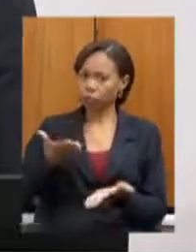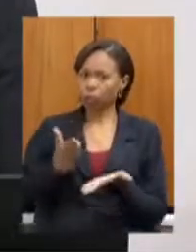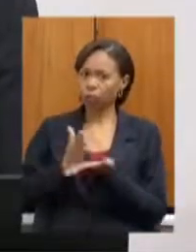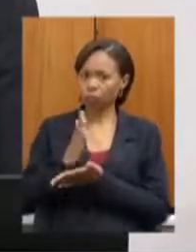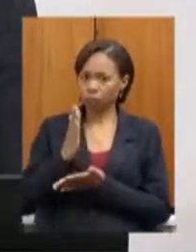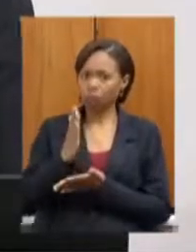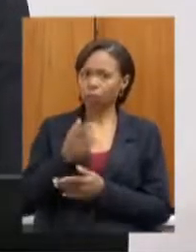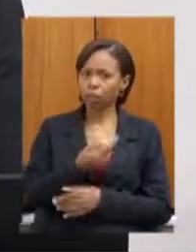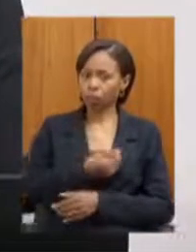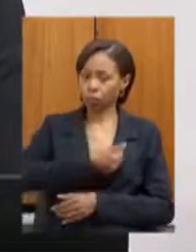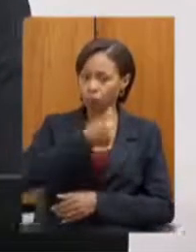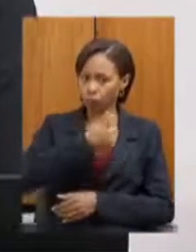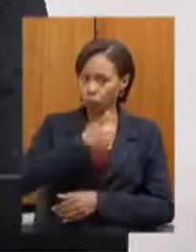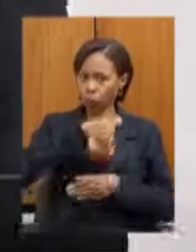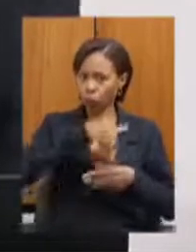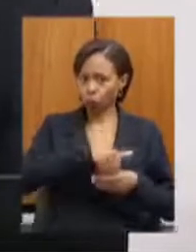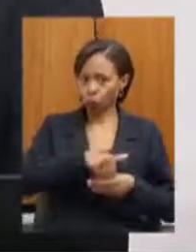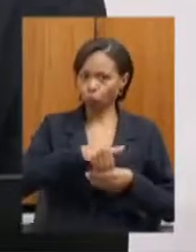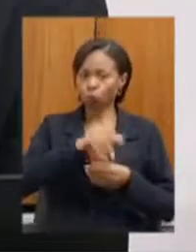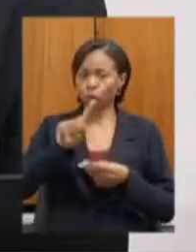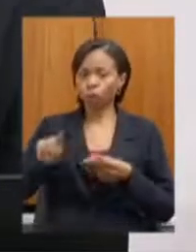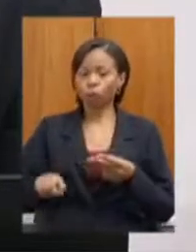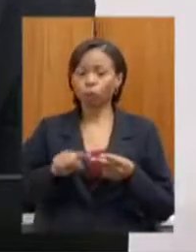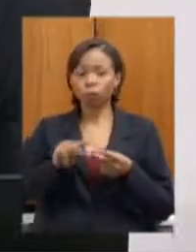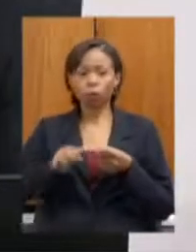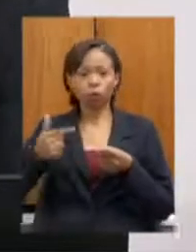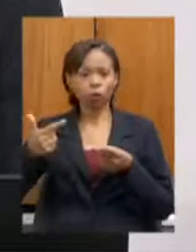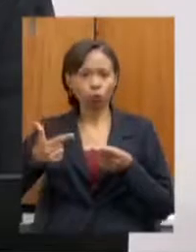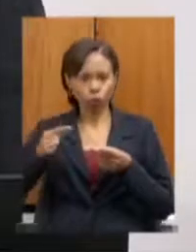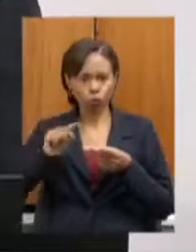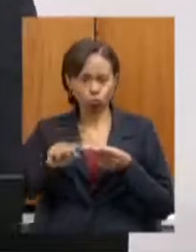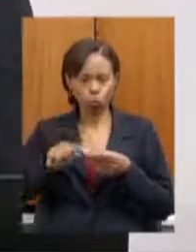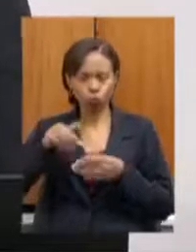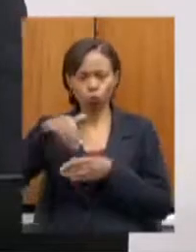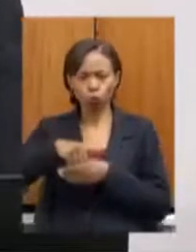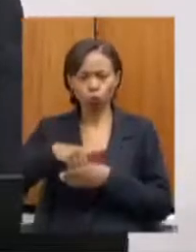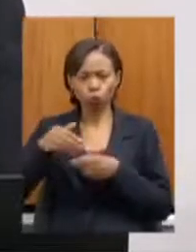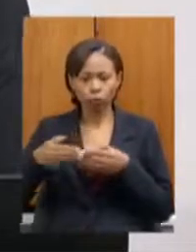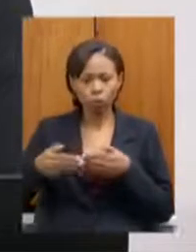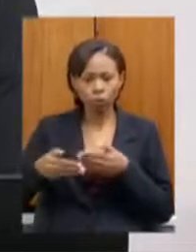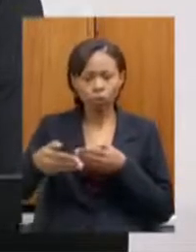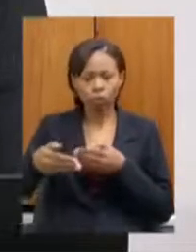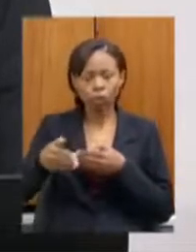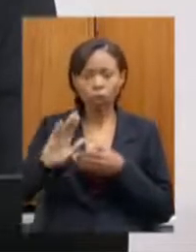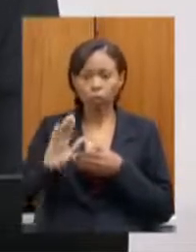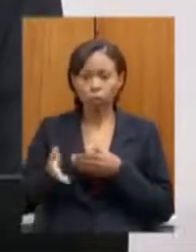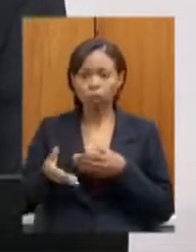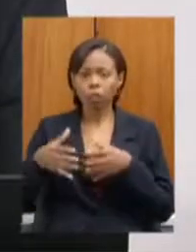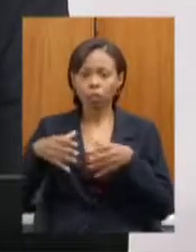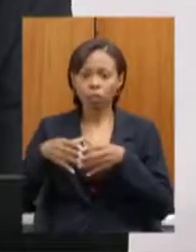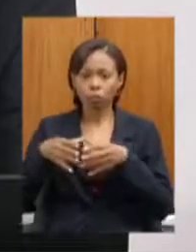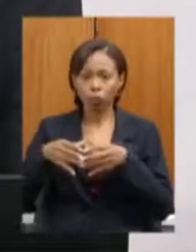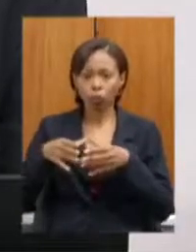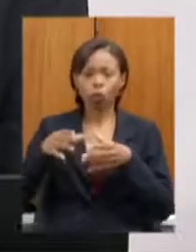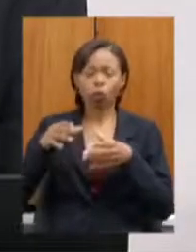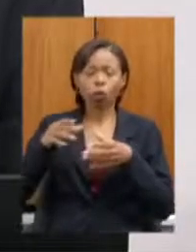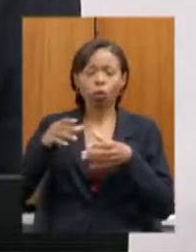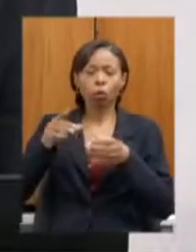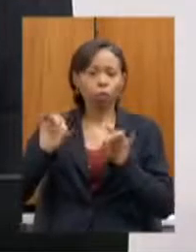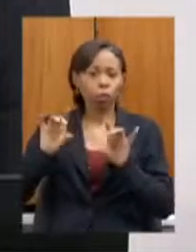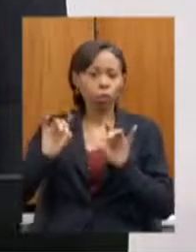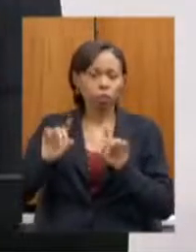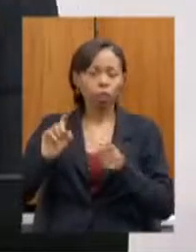turno, irá a segundo turno na próxima semana. Já temos reunião da Comissão Especial, presidida pelo deputado Carlos